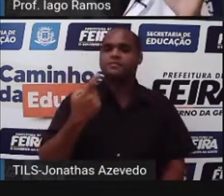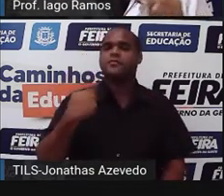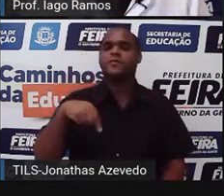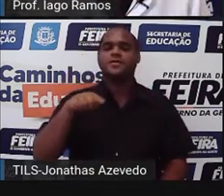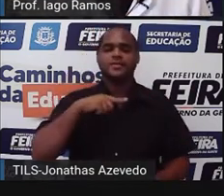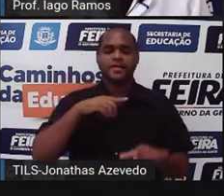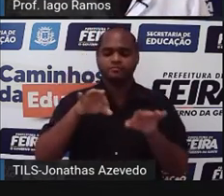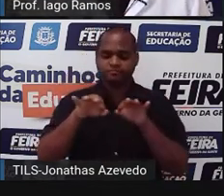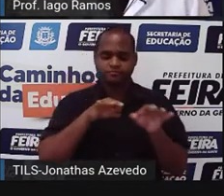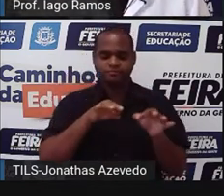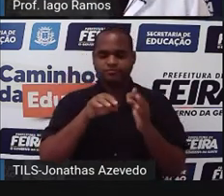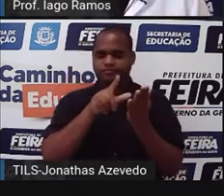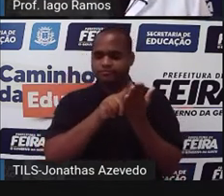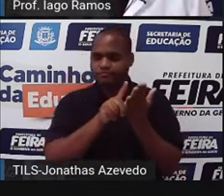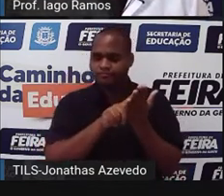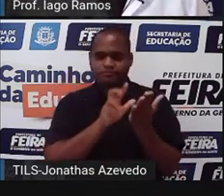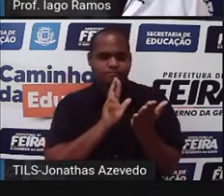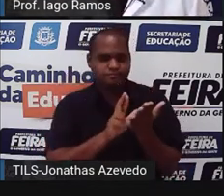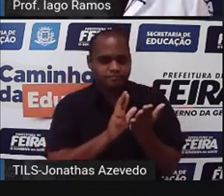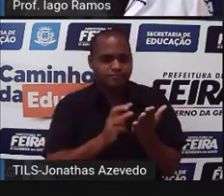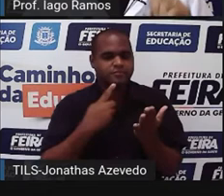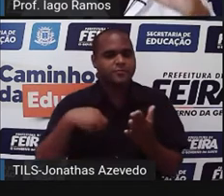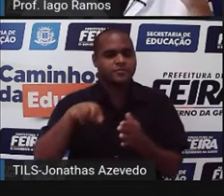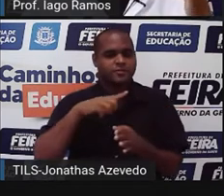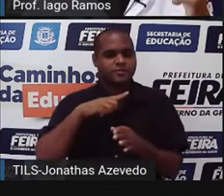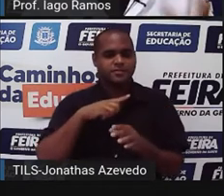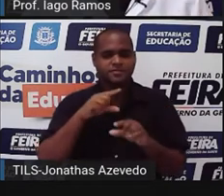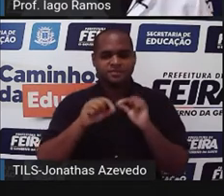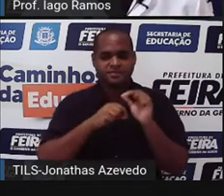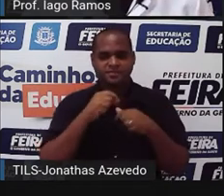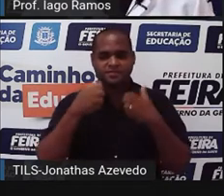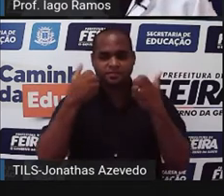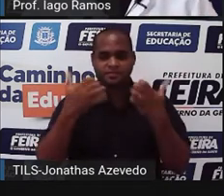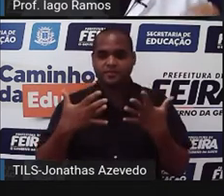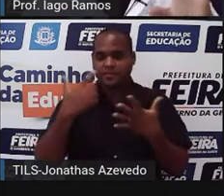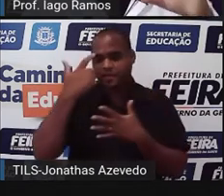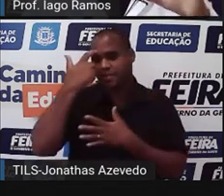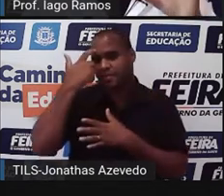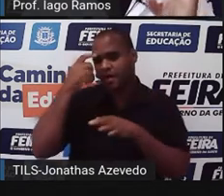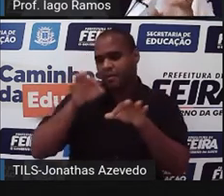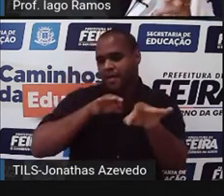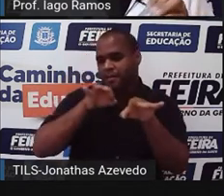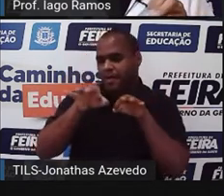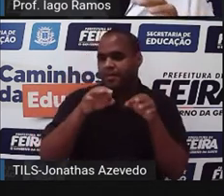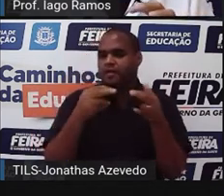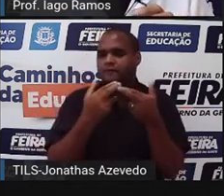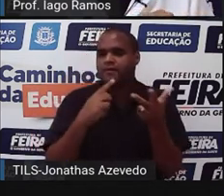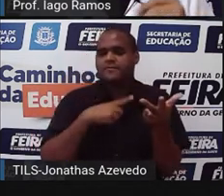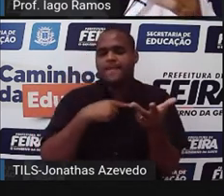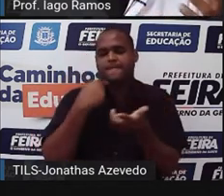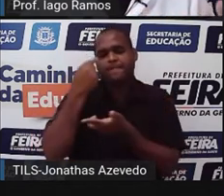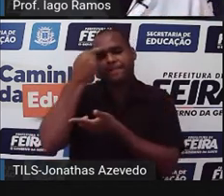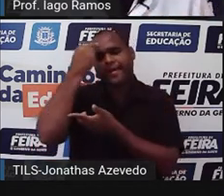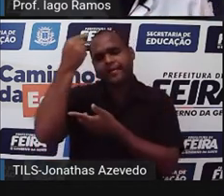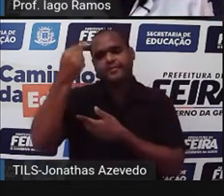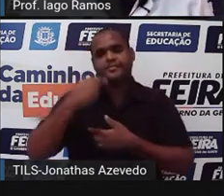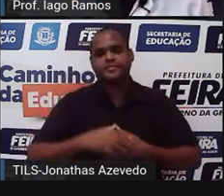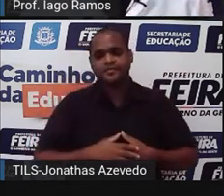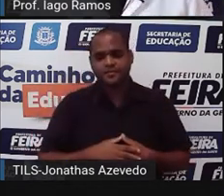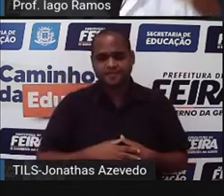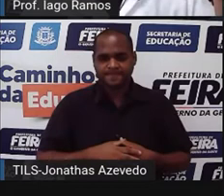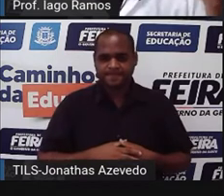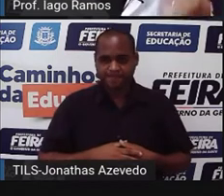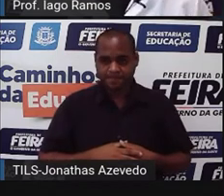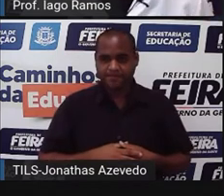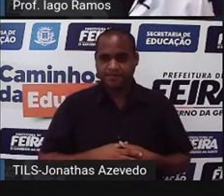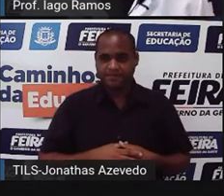gente rascunhar isso, de alguma maneira fica melhor organizar as ideias, né? Da forma que, como eu fiz, ou de um outro jeito,